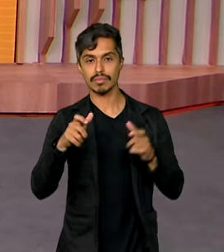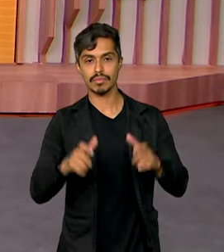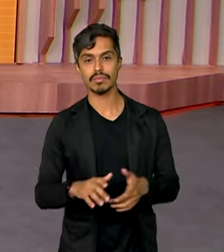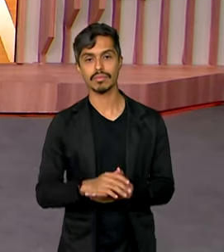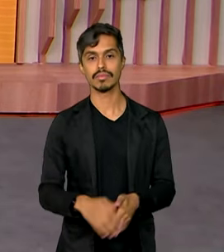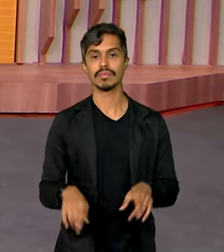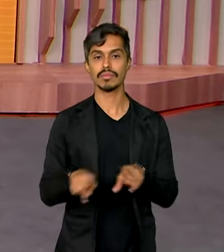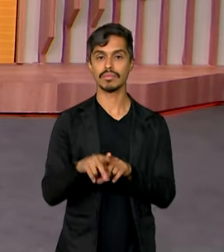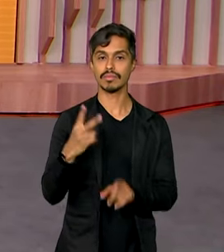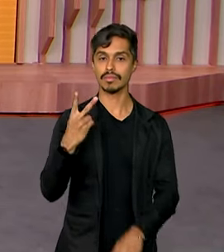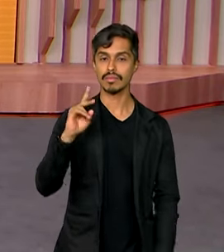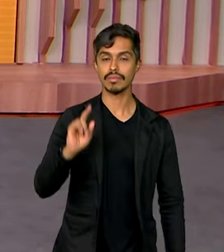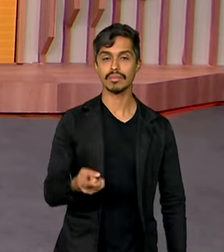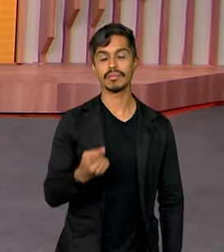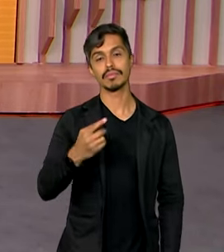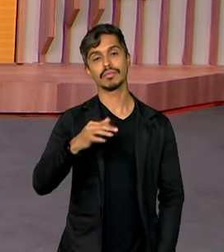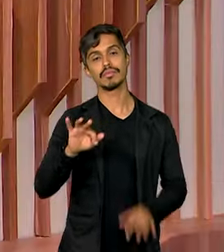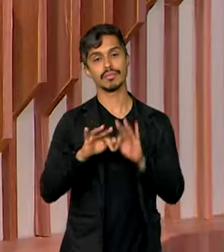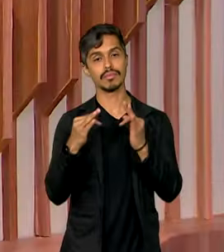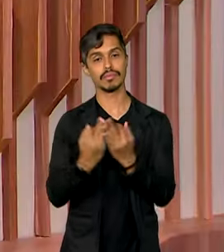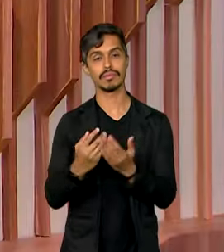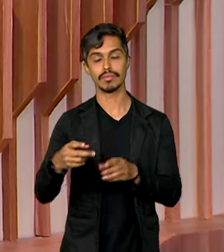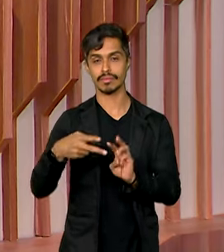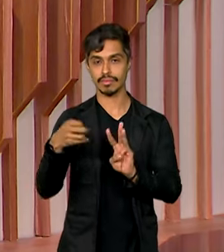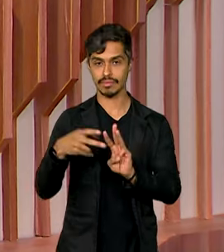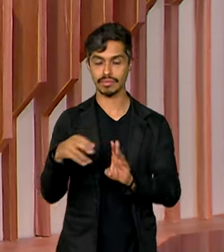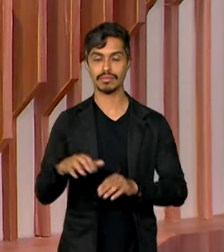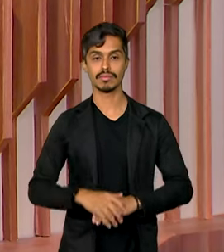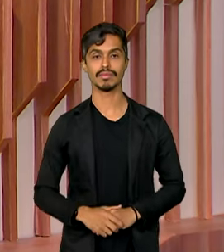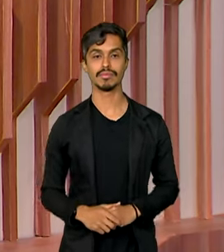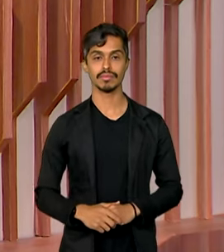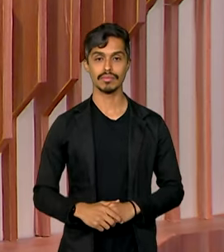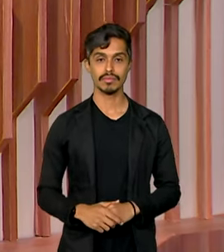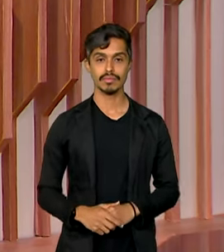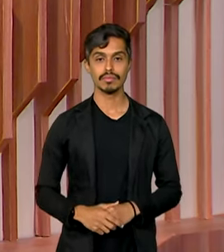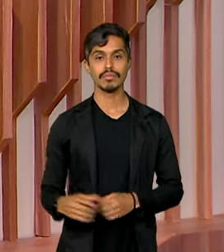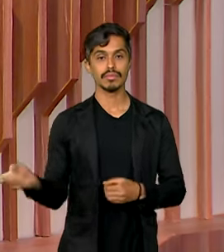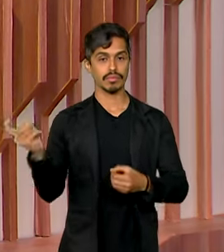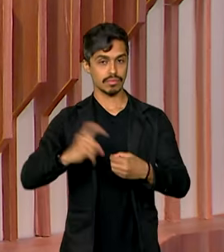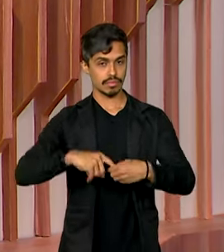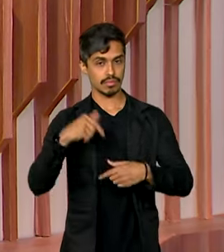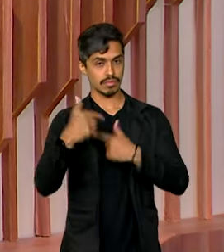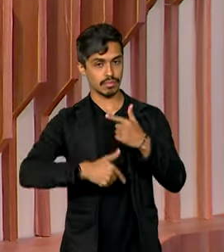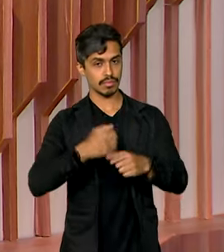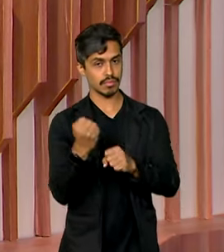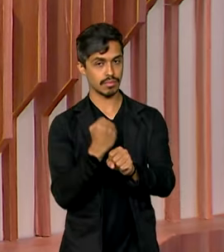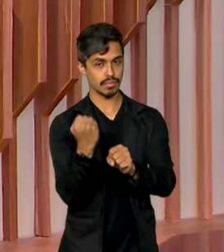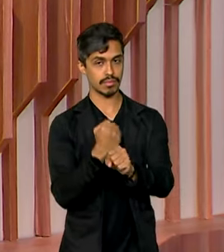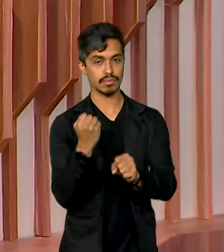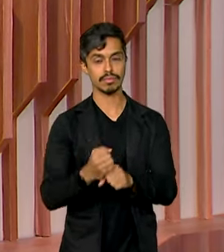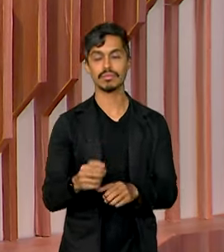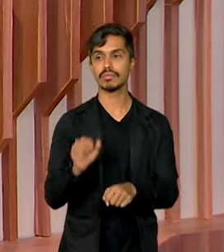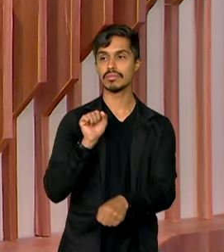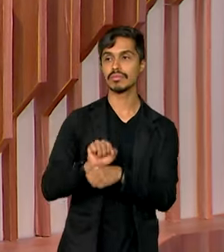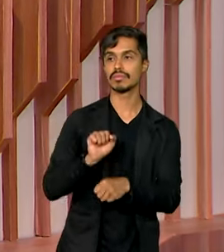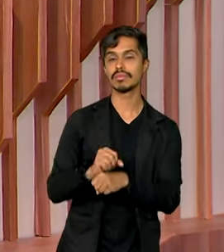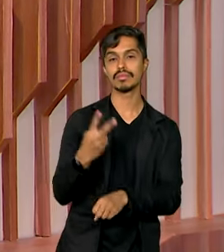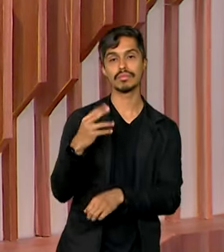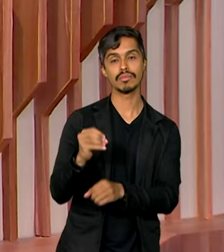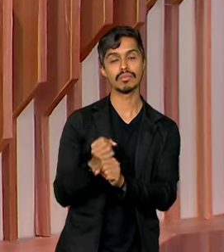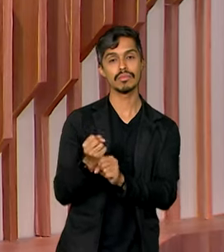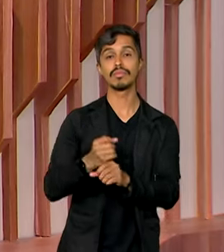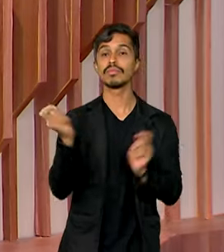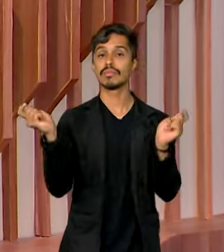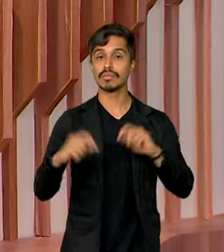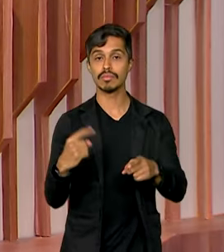2 mil famílias indígenas. A retomada das obras, que esperam há 20 anos por uma conclusão, foi possível com